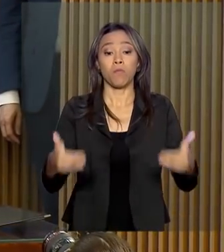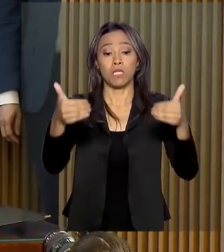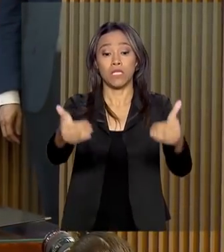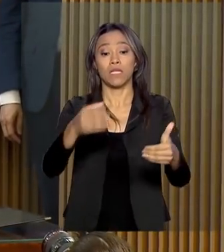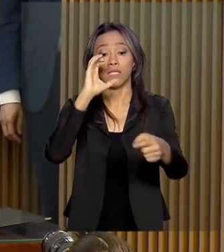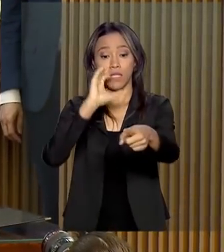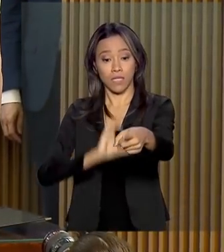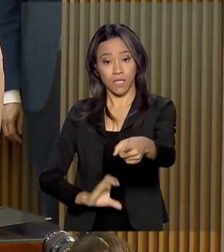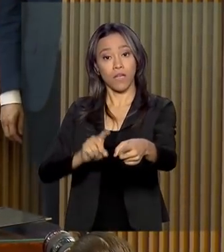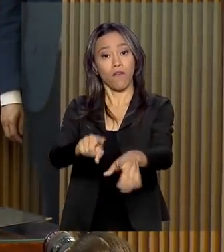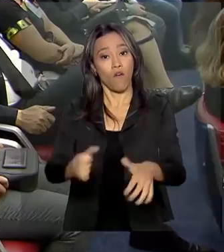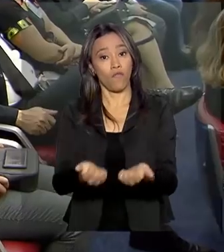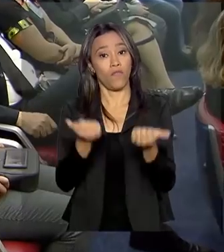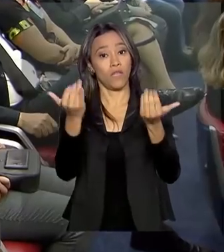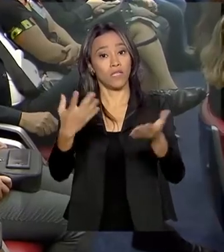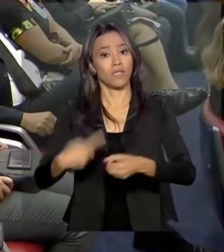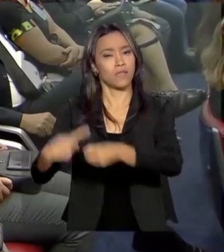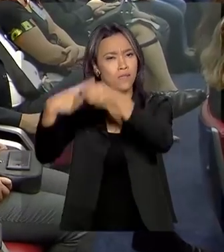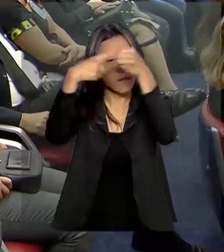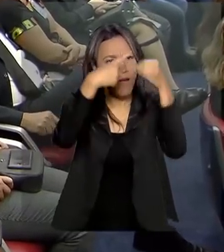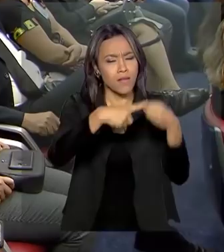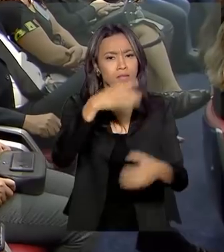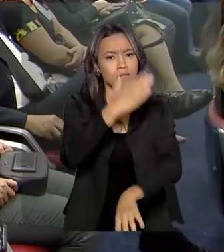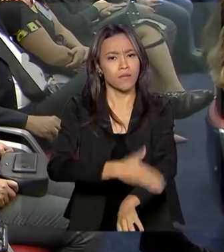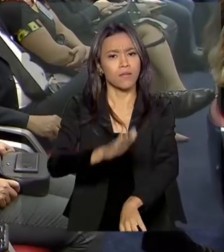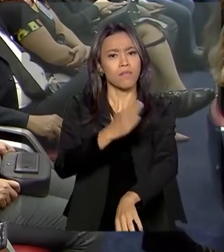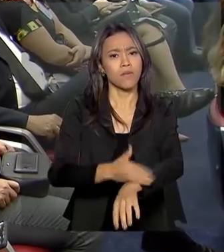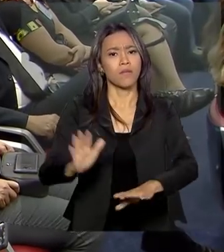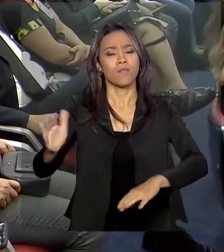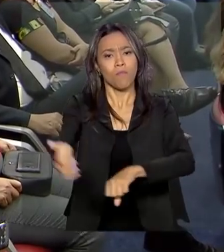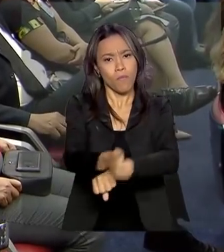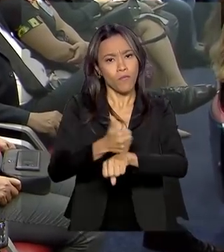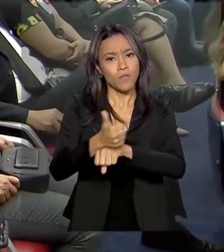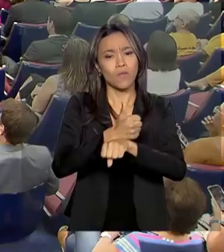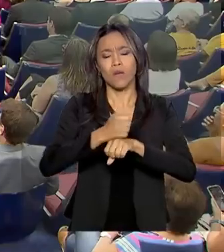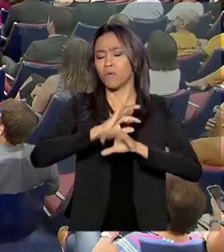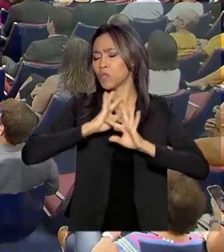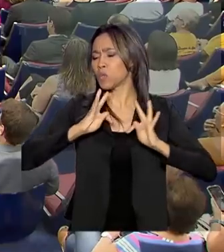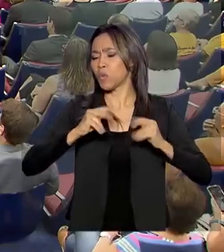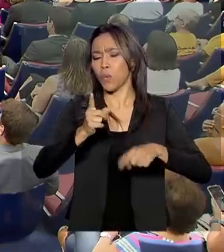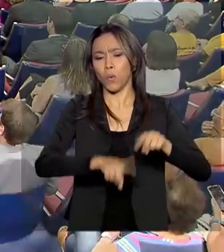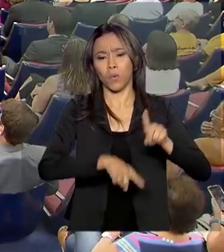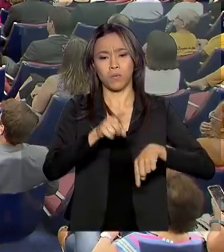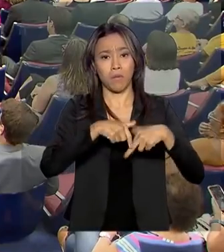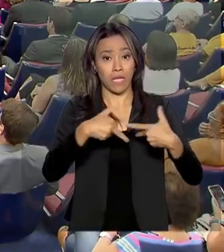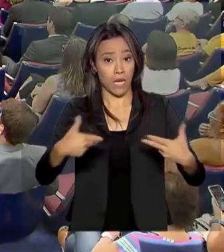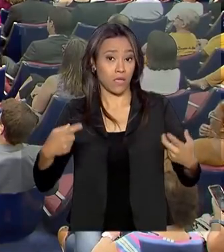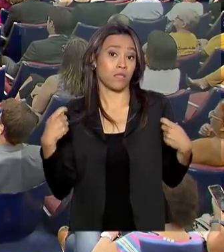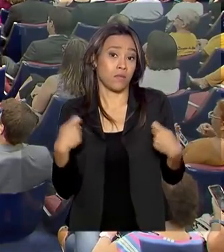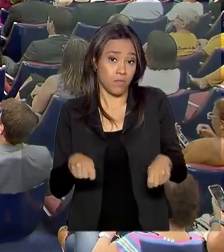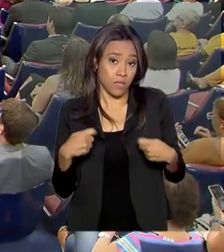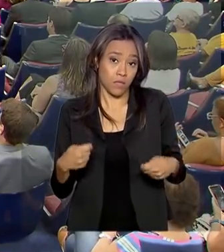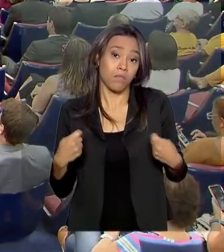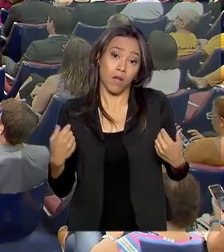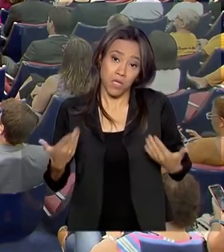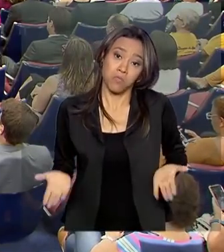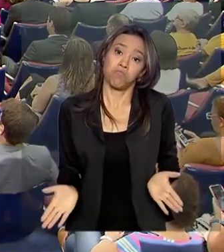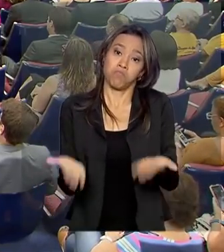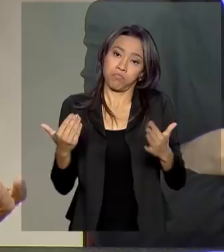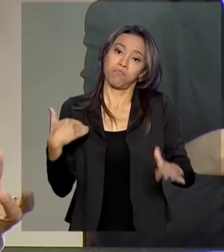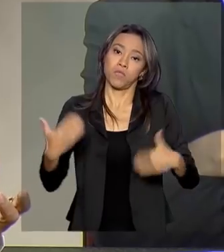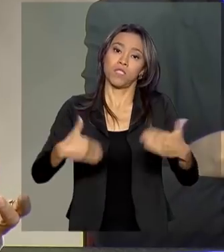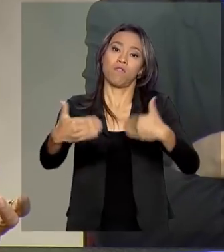oferecer a estas cidades capacitação profissional e todos os materiais necessários para que desenvolvam as